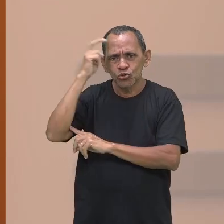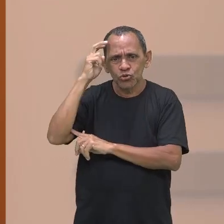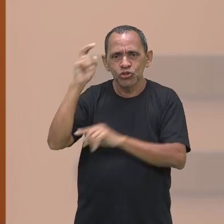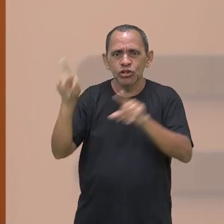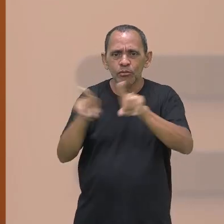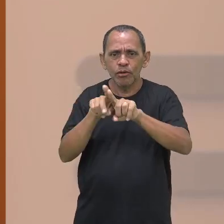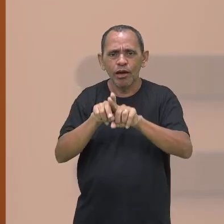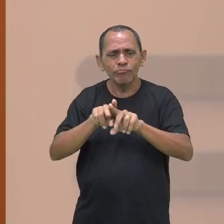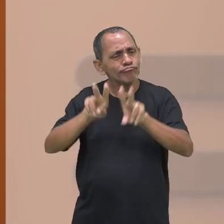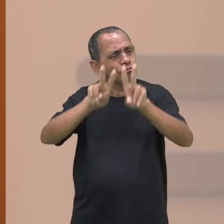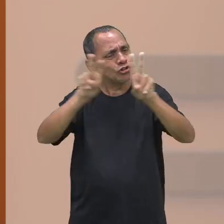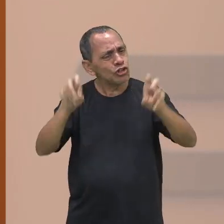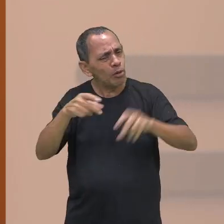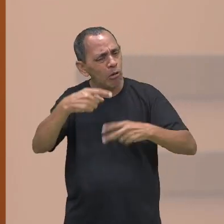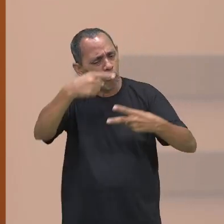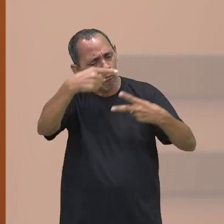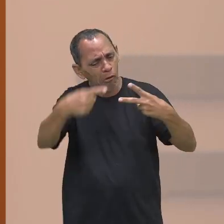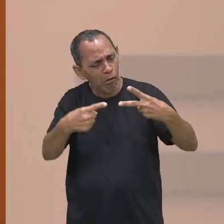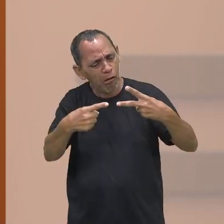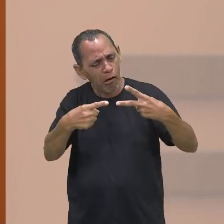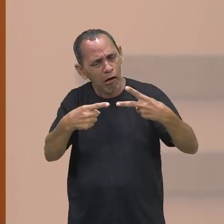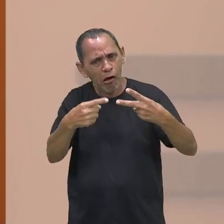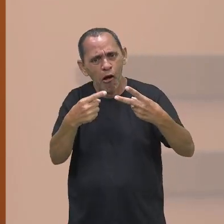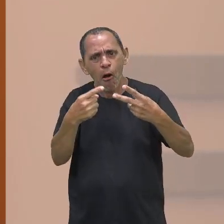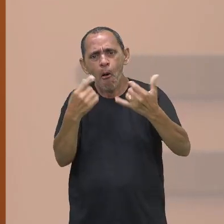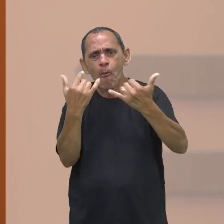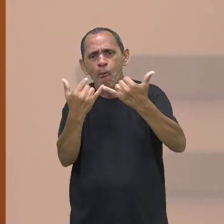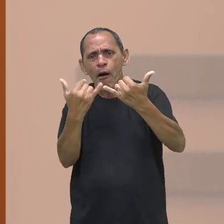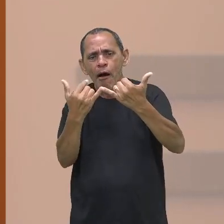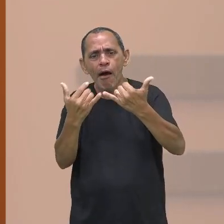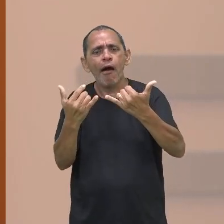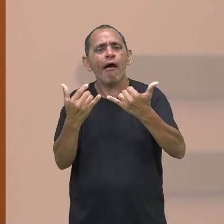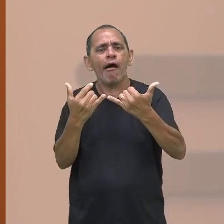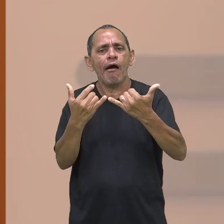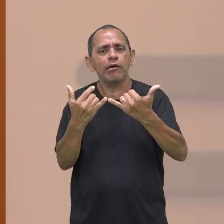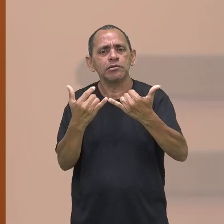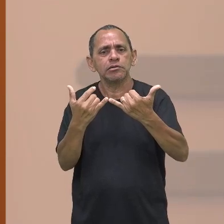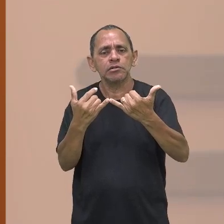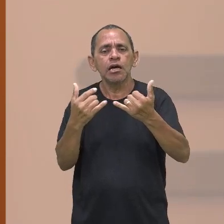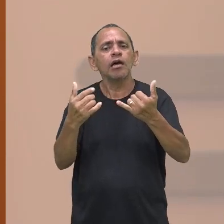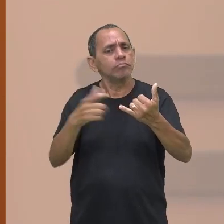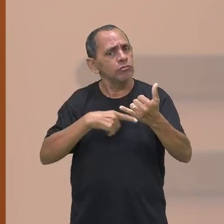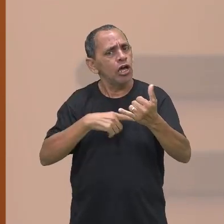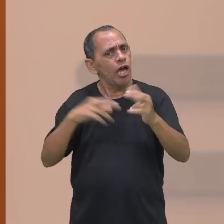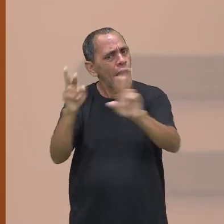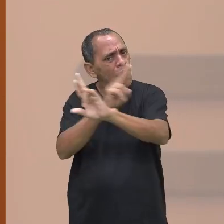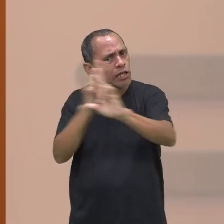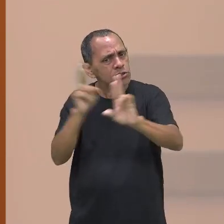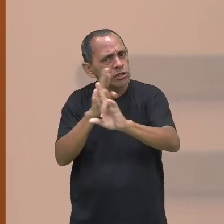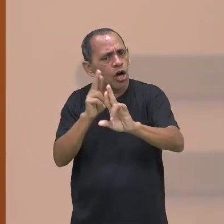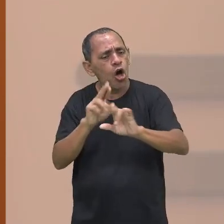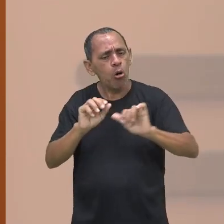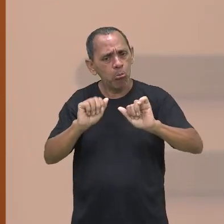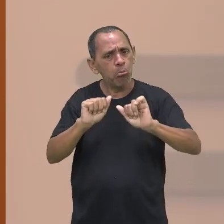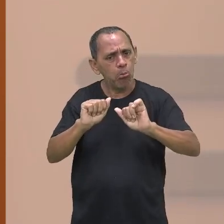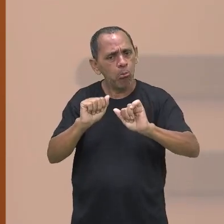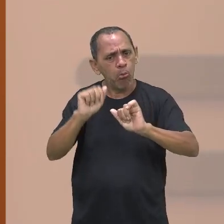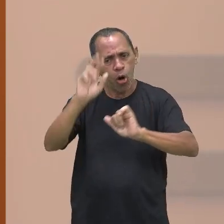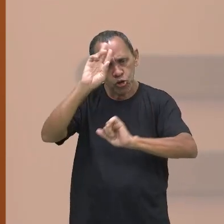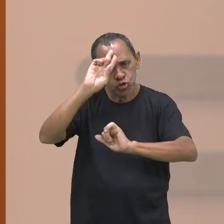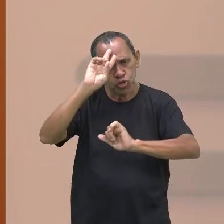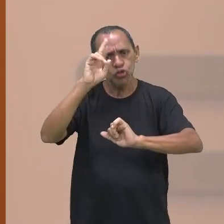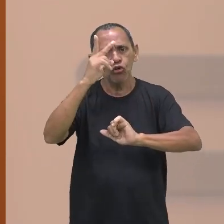termos estão intimamente relacionados. Podem até se confundir se não